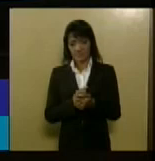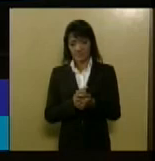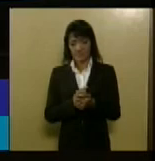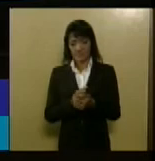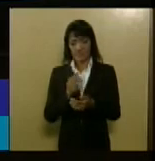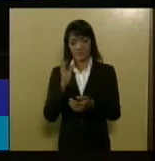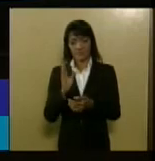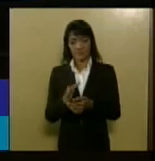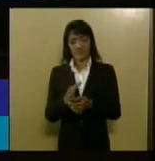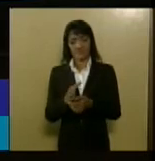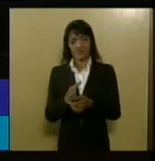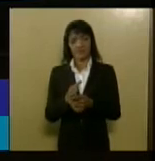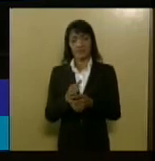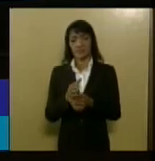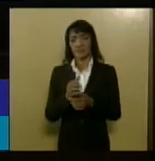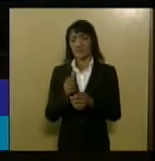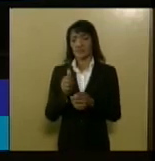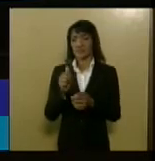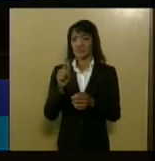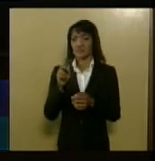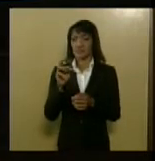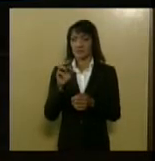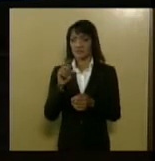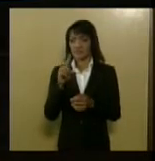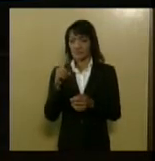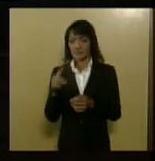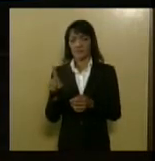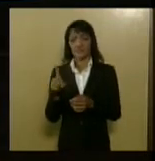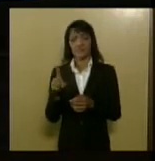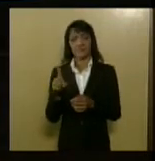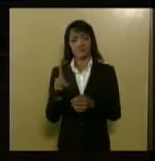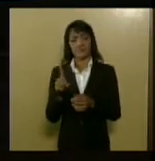alcatrão cigarros é